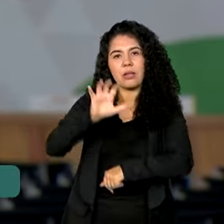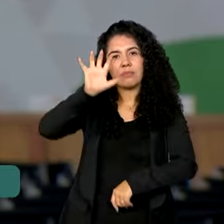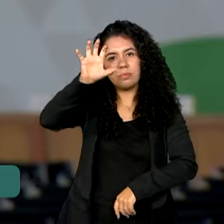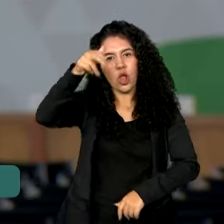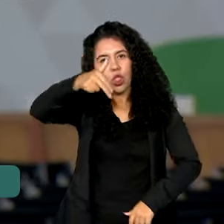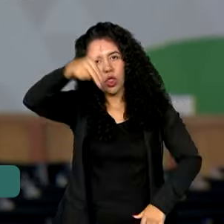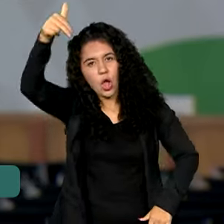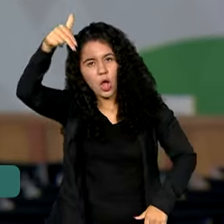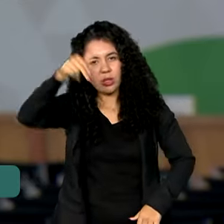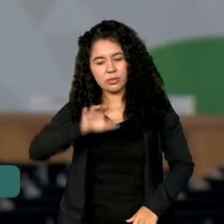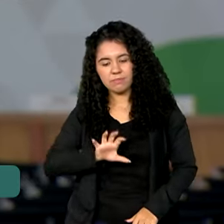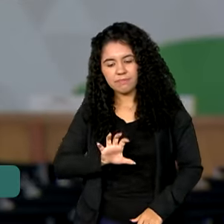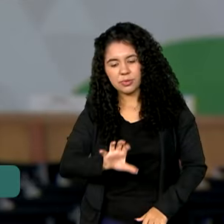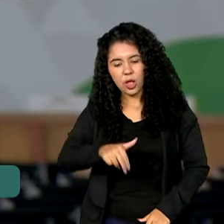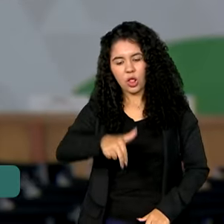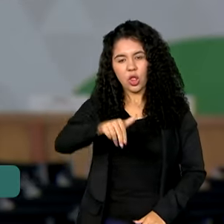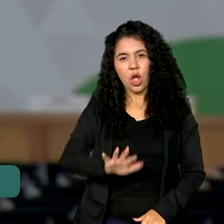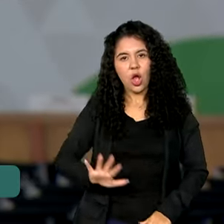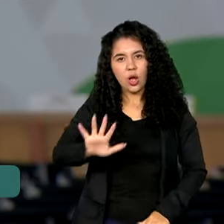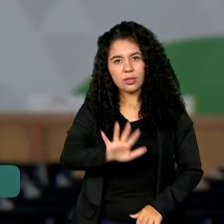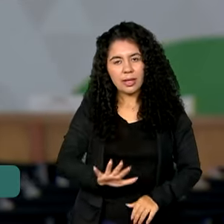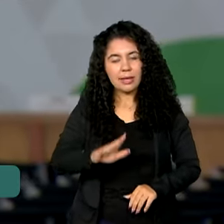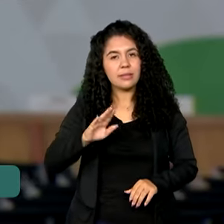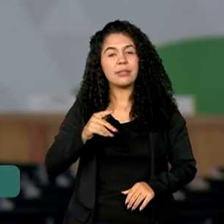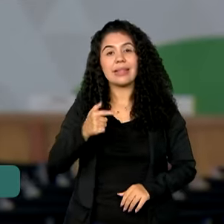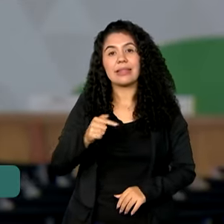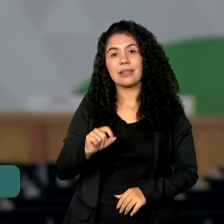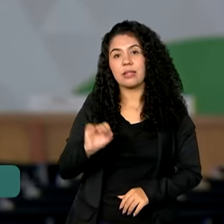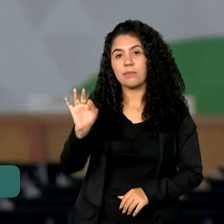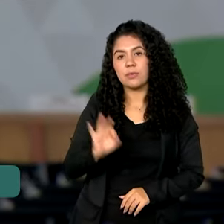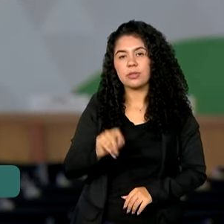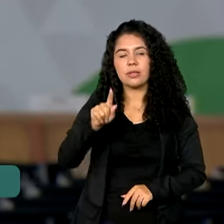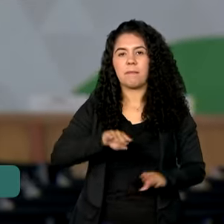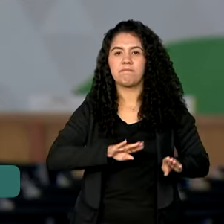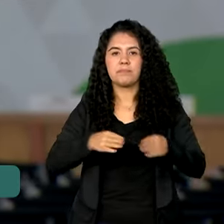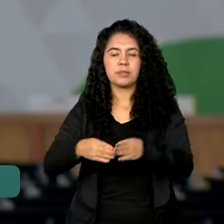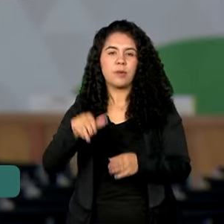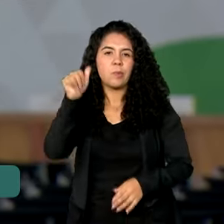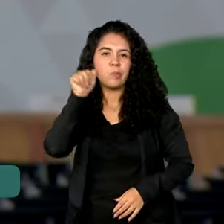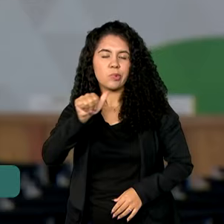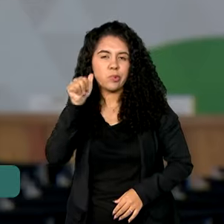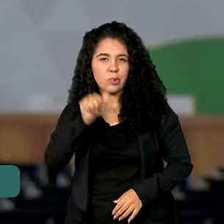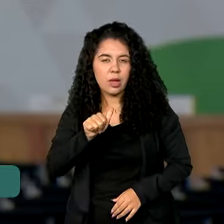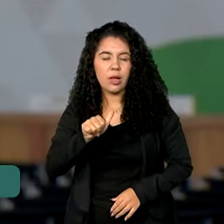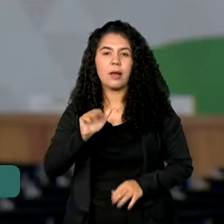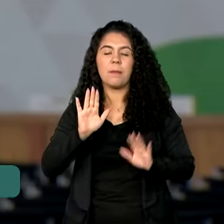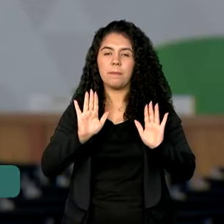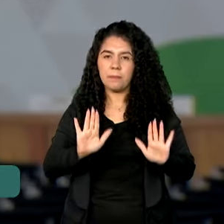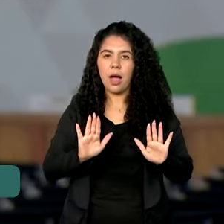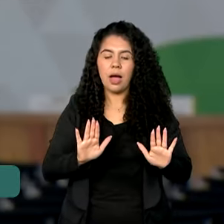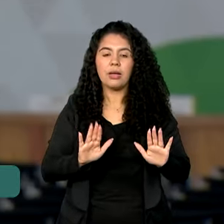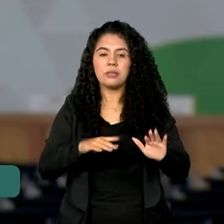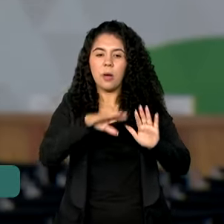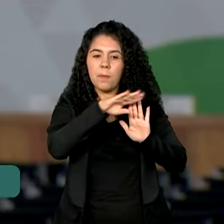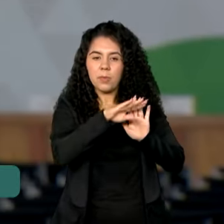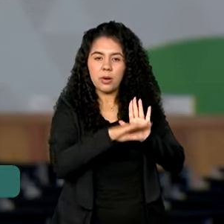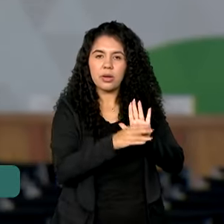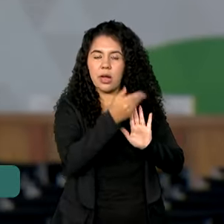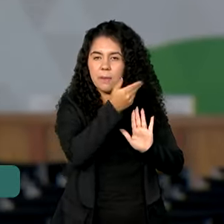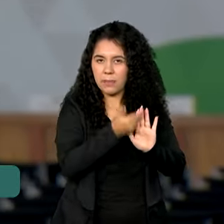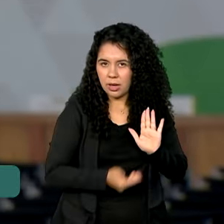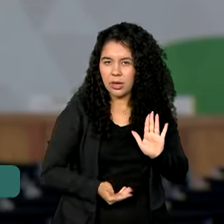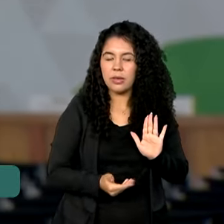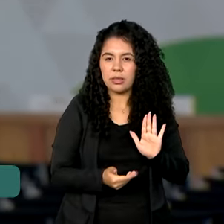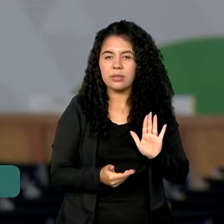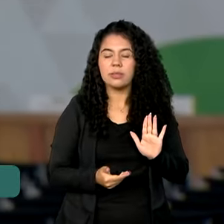dos recursos destinados às mulheres. O programa do Ministério do Desenvolvimento e Assistência Social, Família